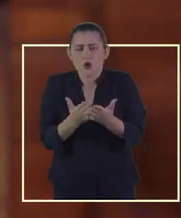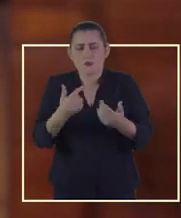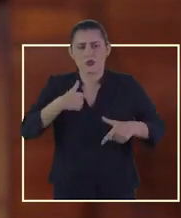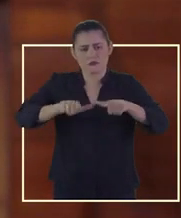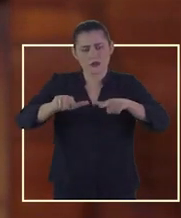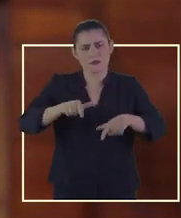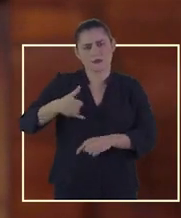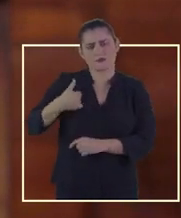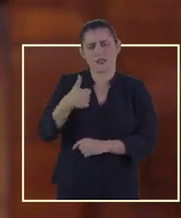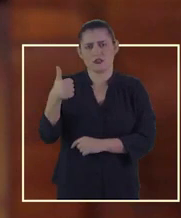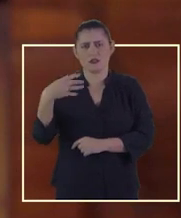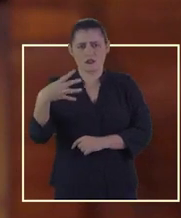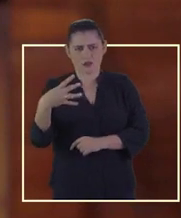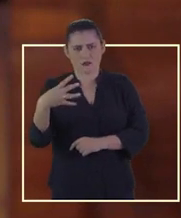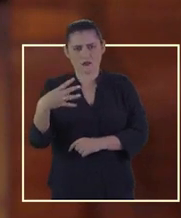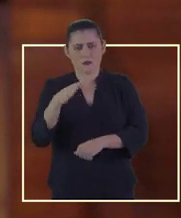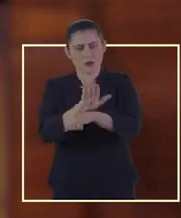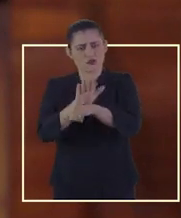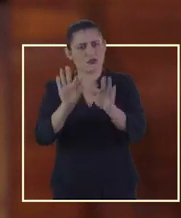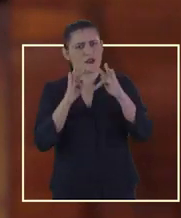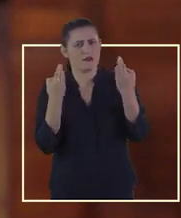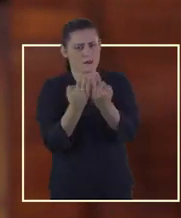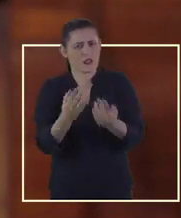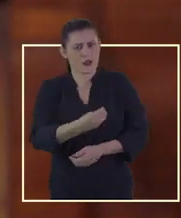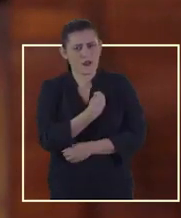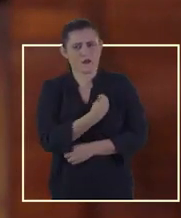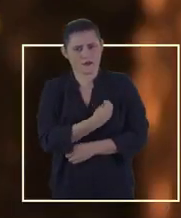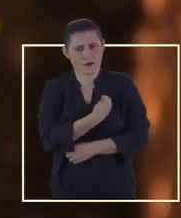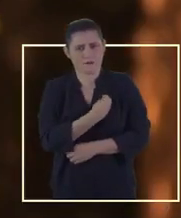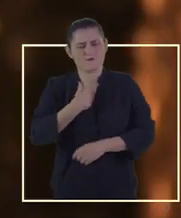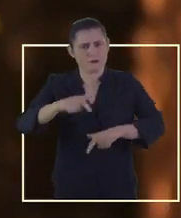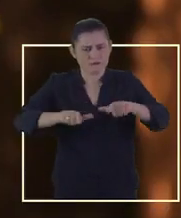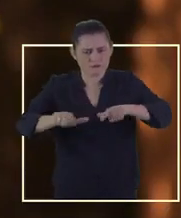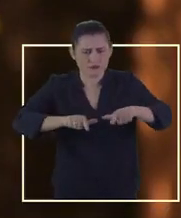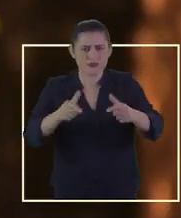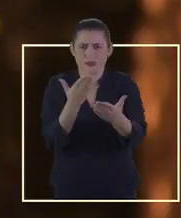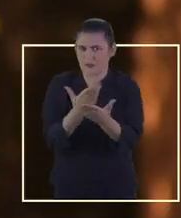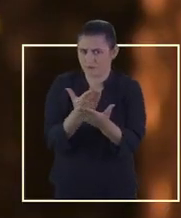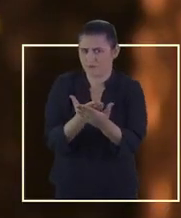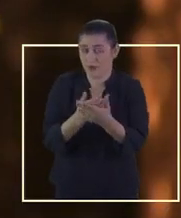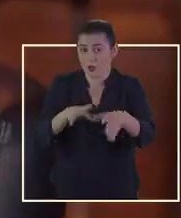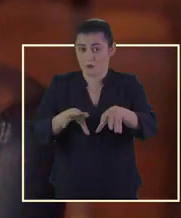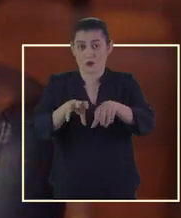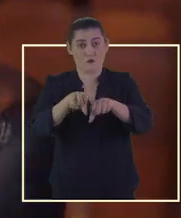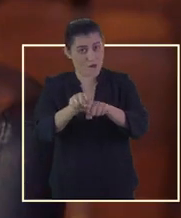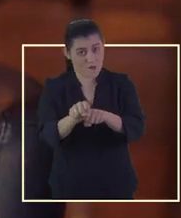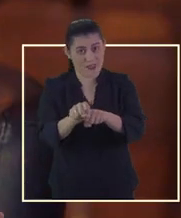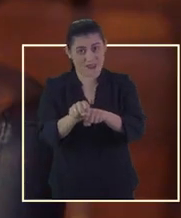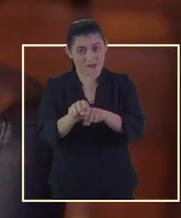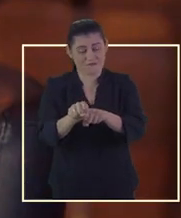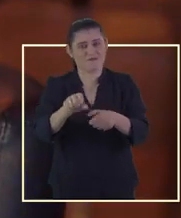Eu trabalho desde os 14 anos de idade para ajudar a minha família a sobreviver. Eu fui uma trabalhadora e estudante. Me